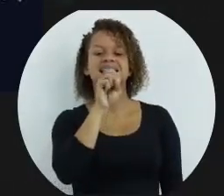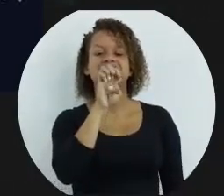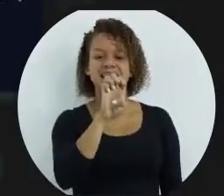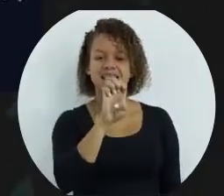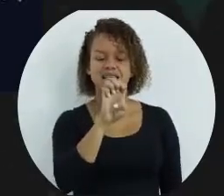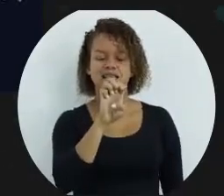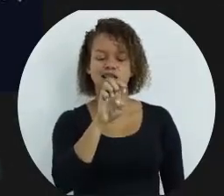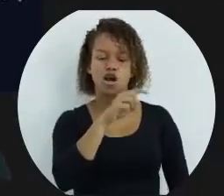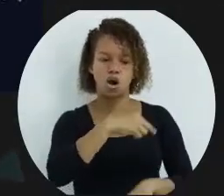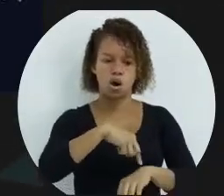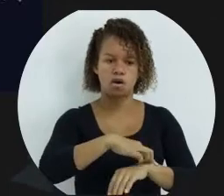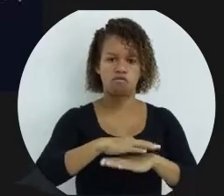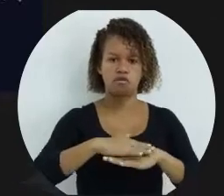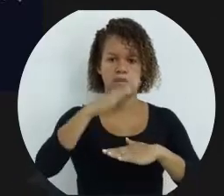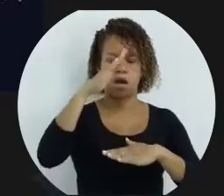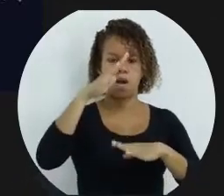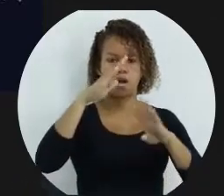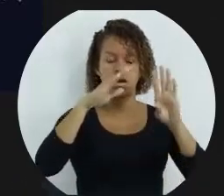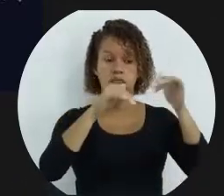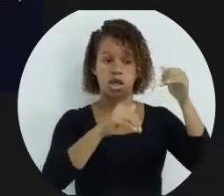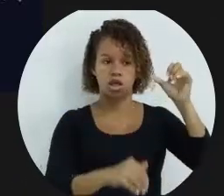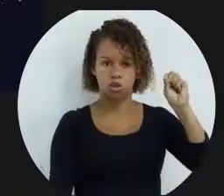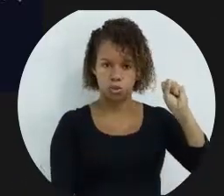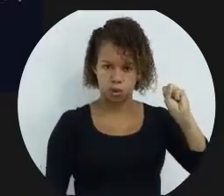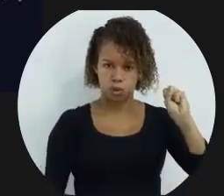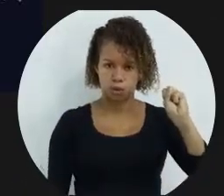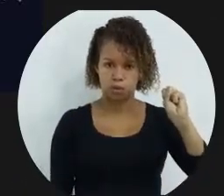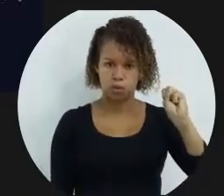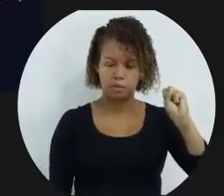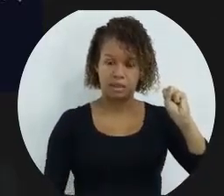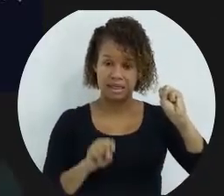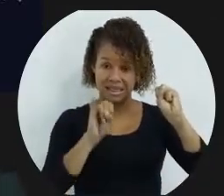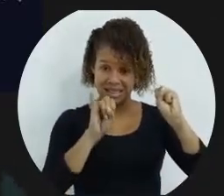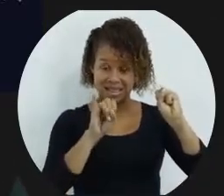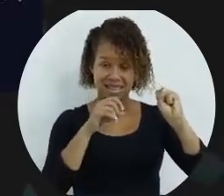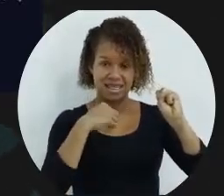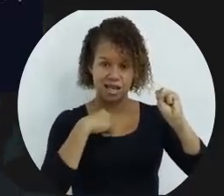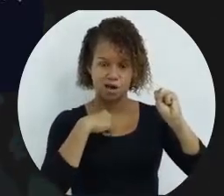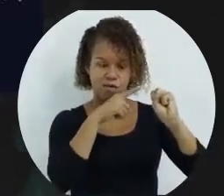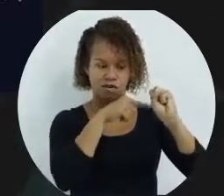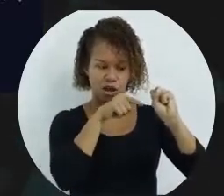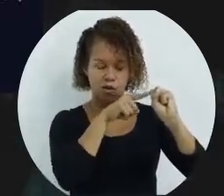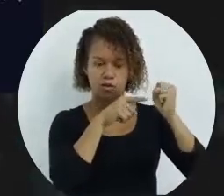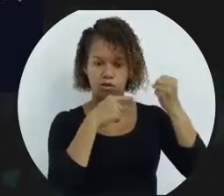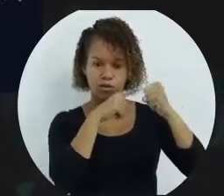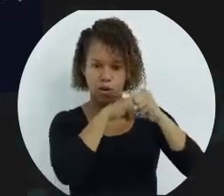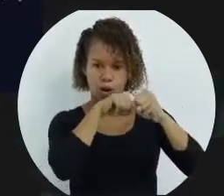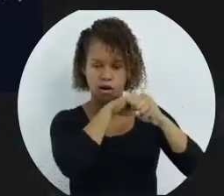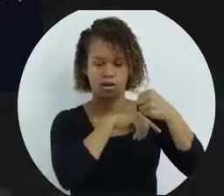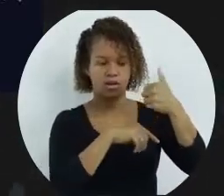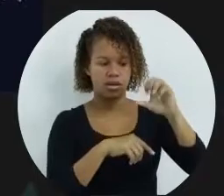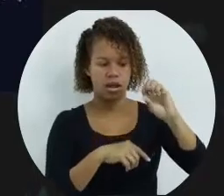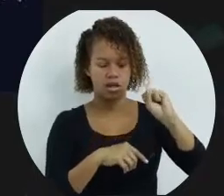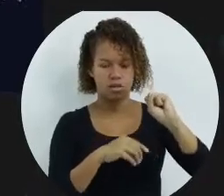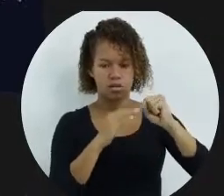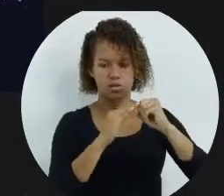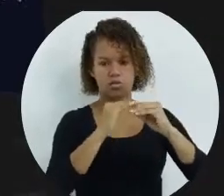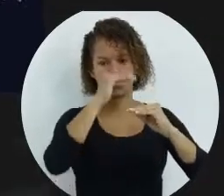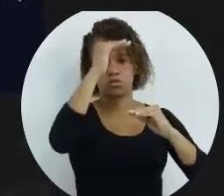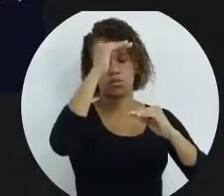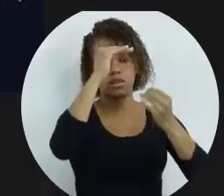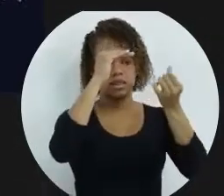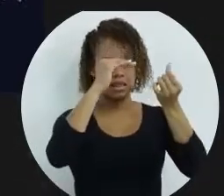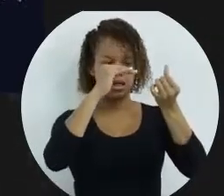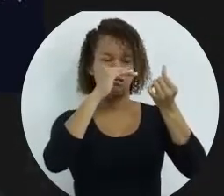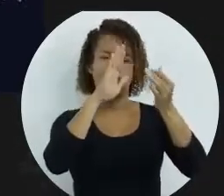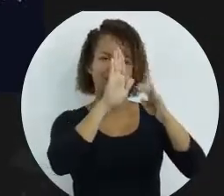Se hora for maior que 18, então se o valor de hora estiver acima das 6 horas